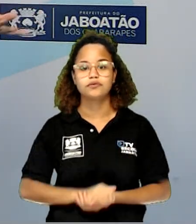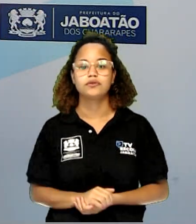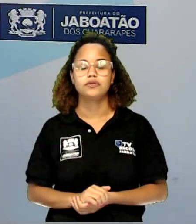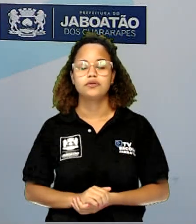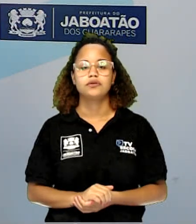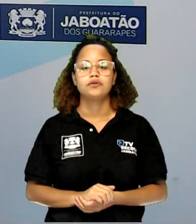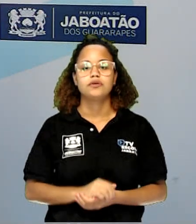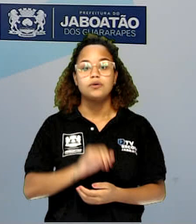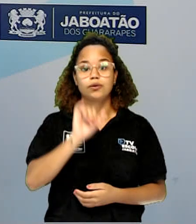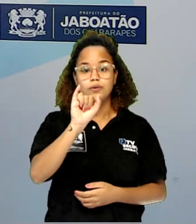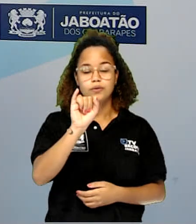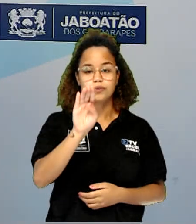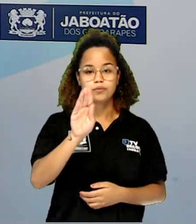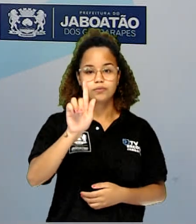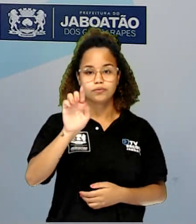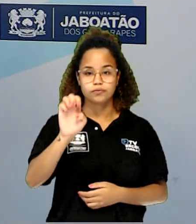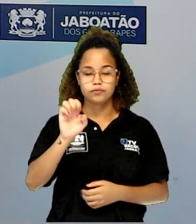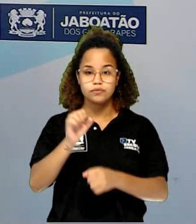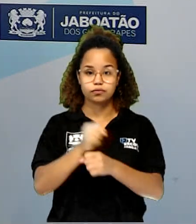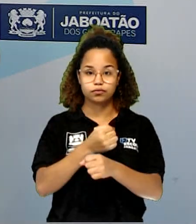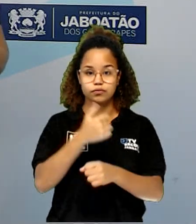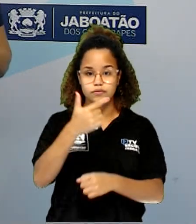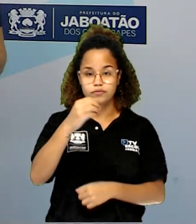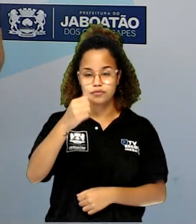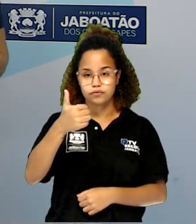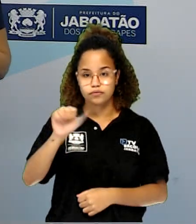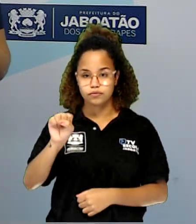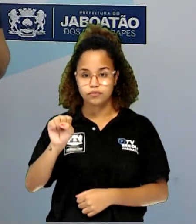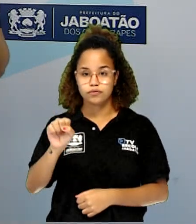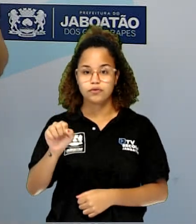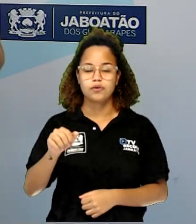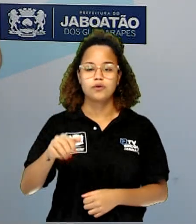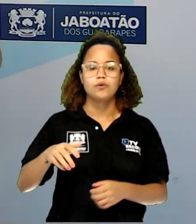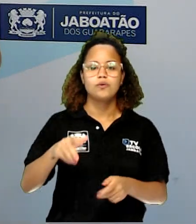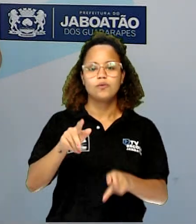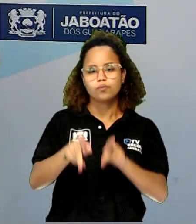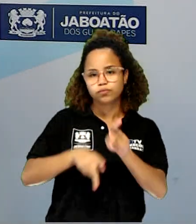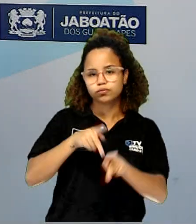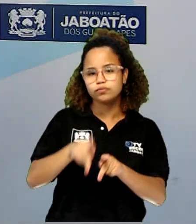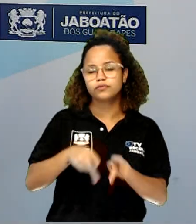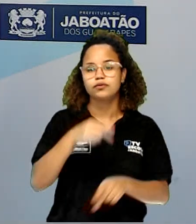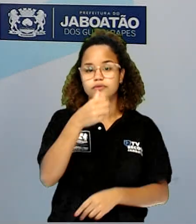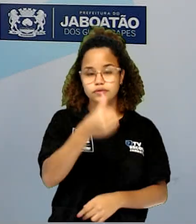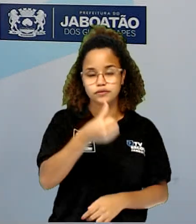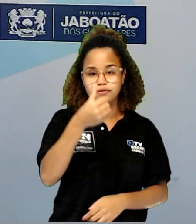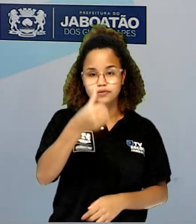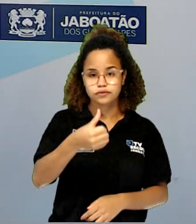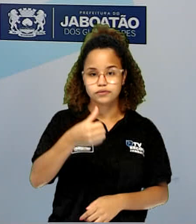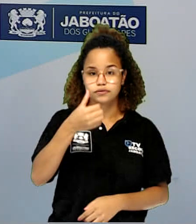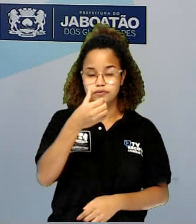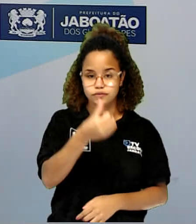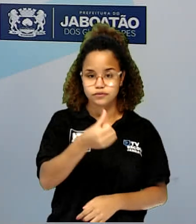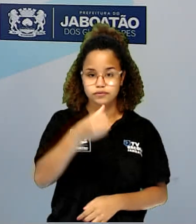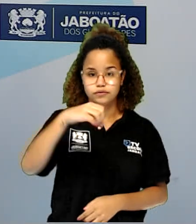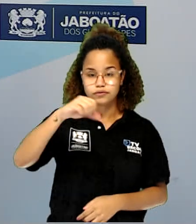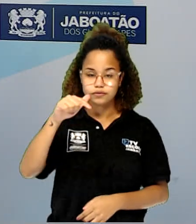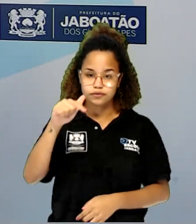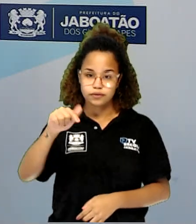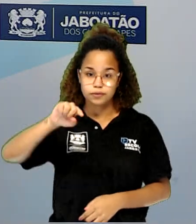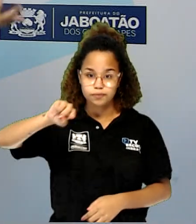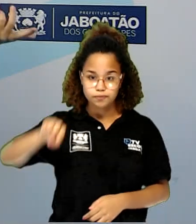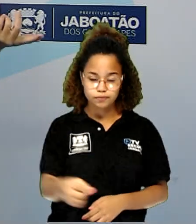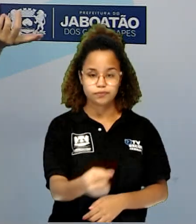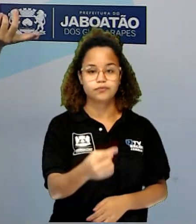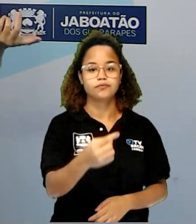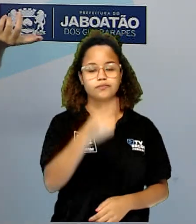IBGE, no ano de 2018, a população era de 697 mil habitantes,